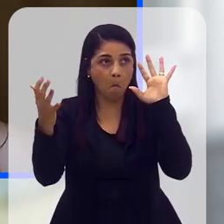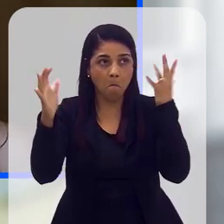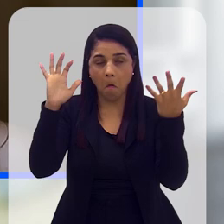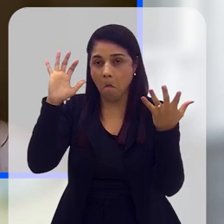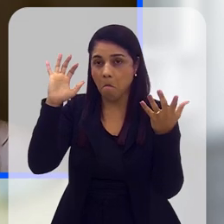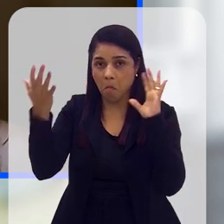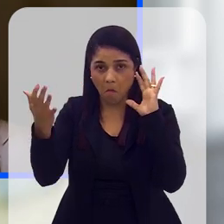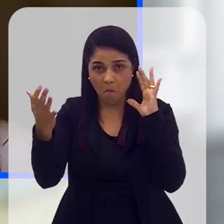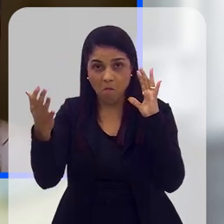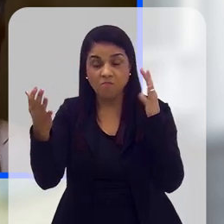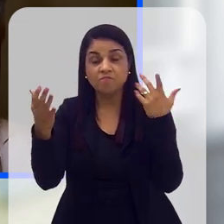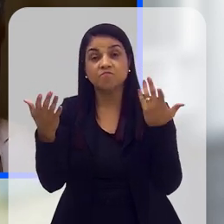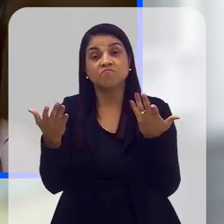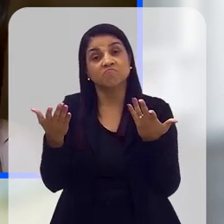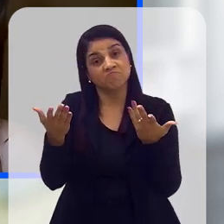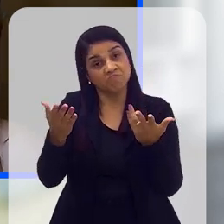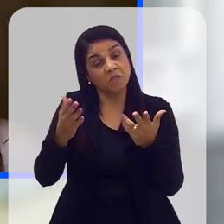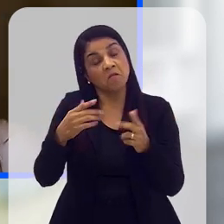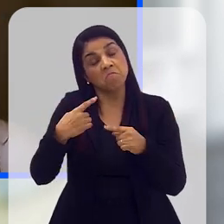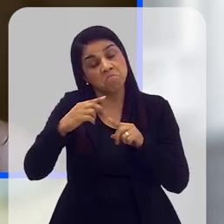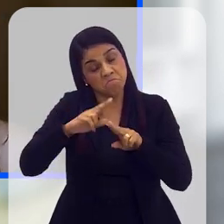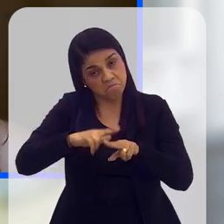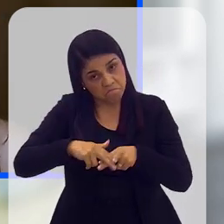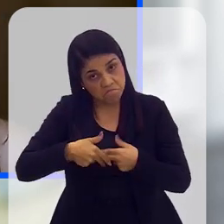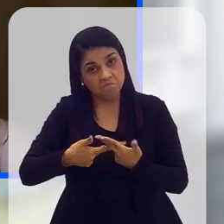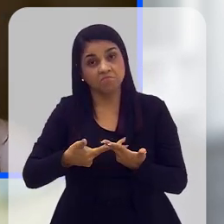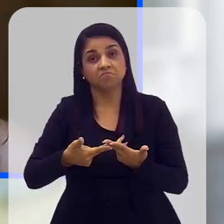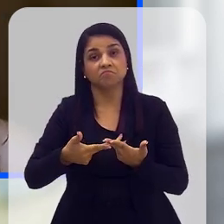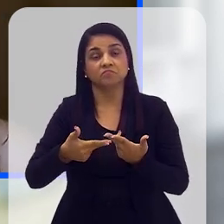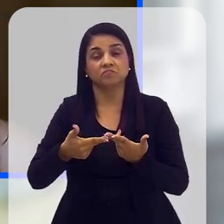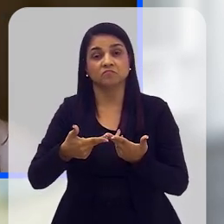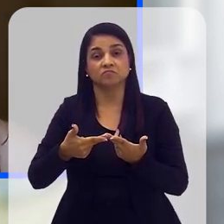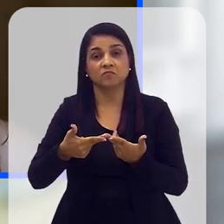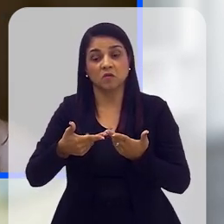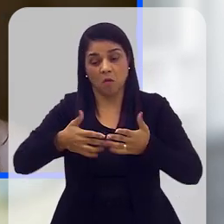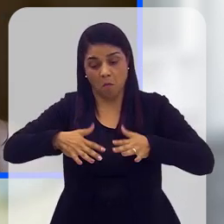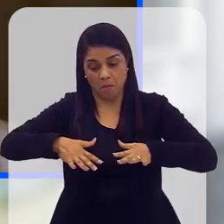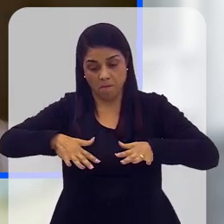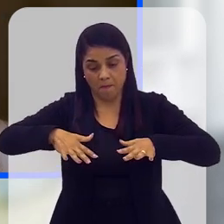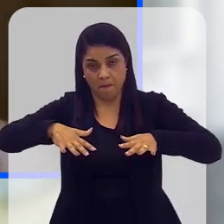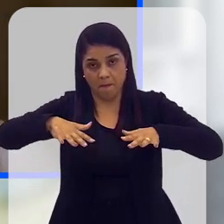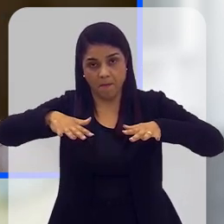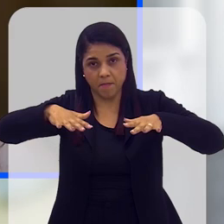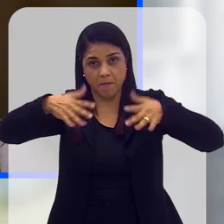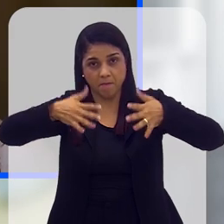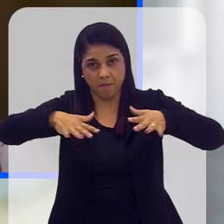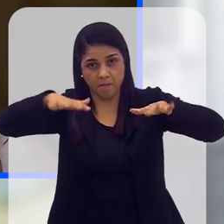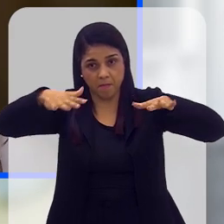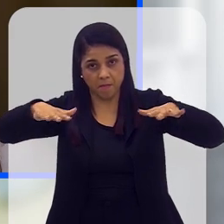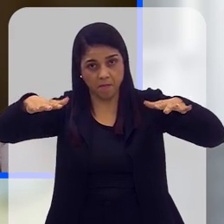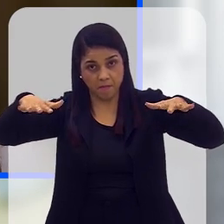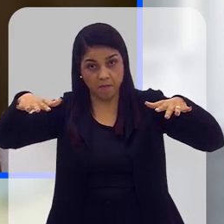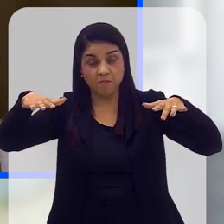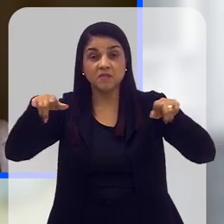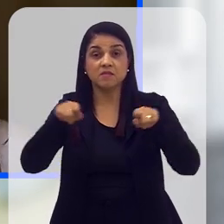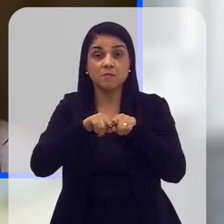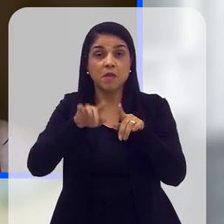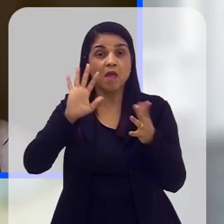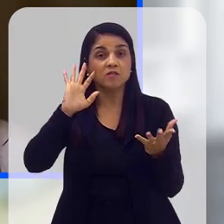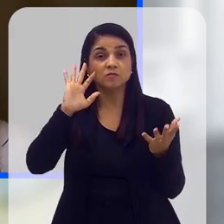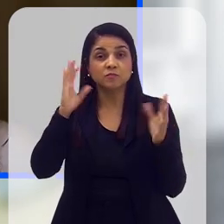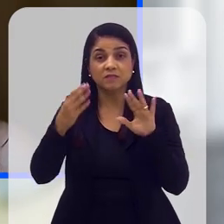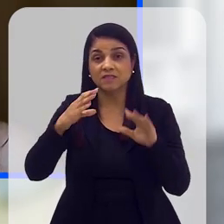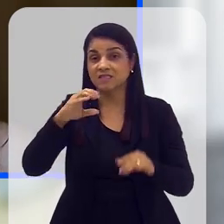climática. Provavelmente, o aumento do nível do mar e também